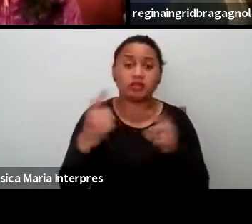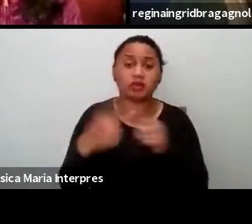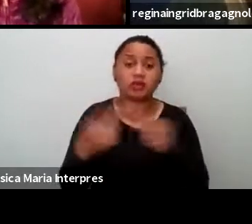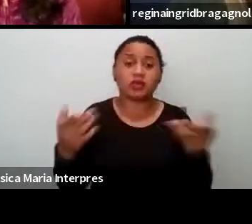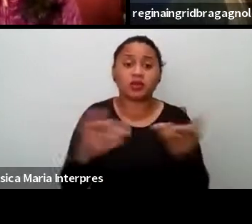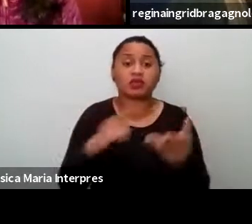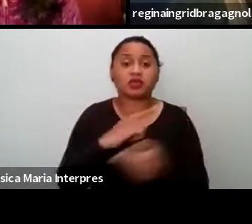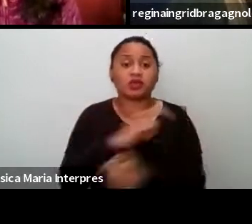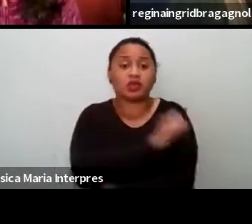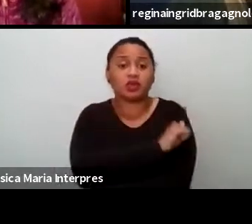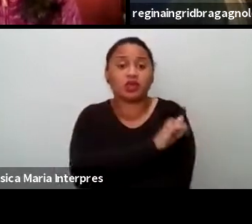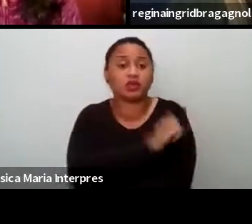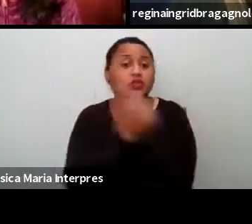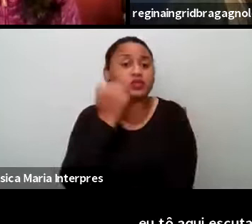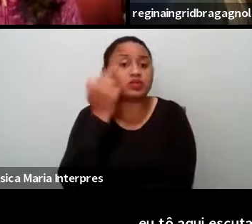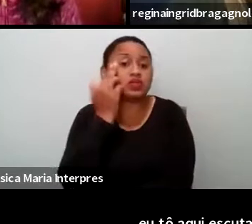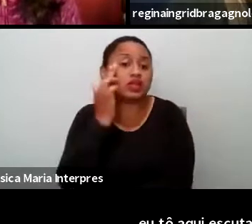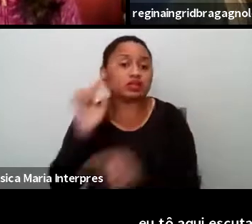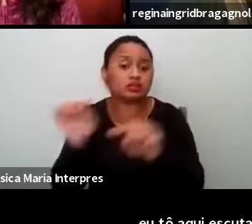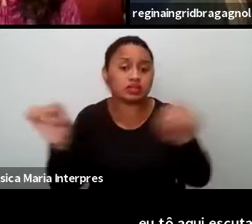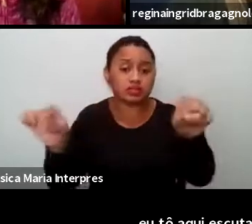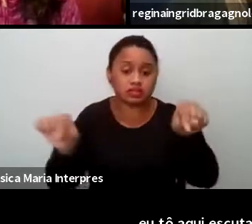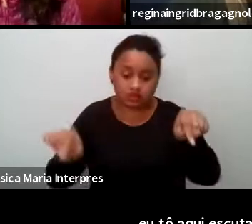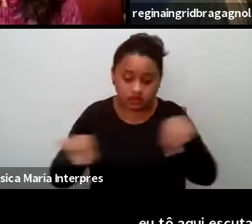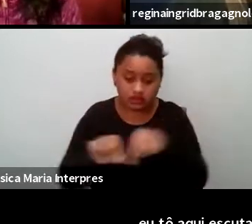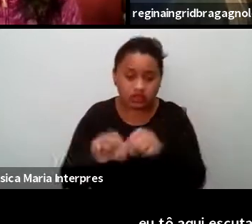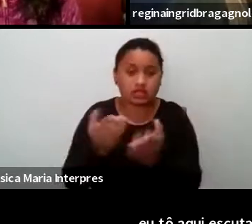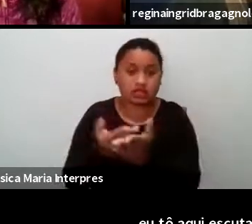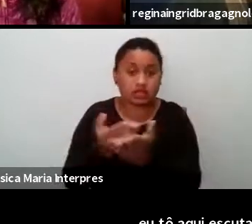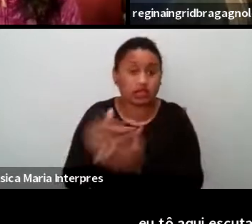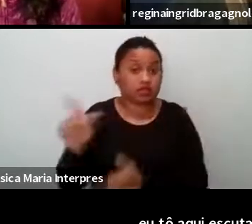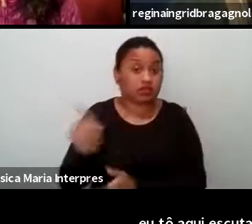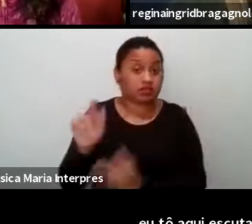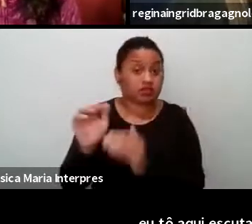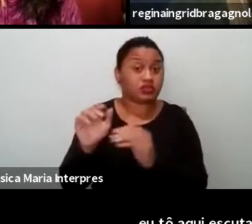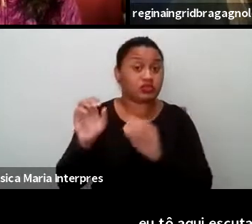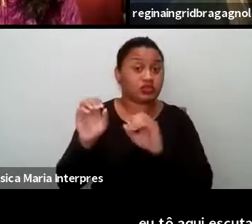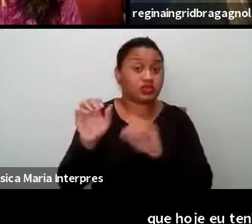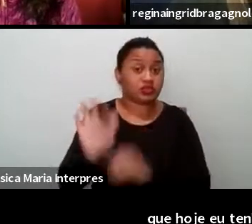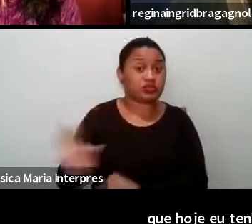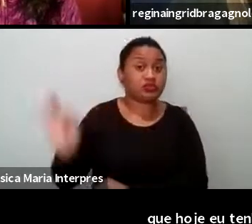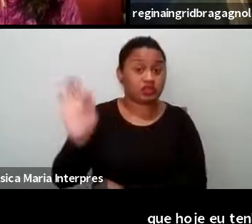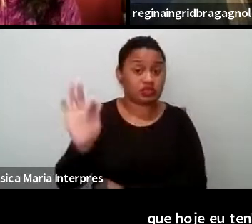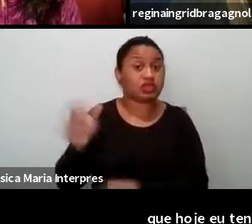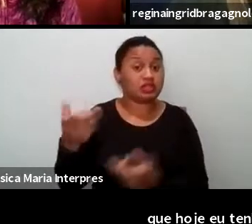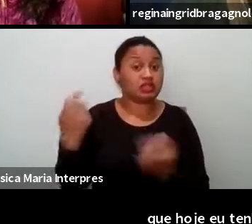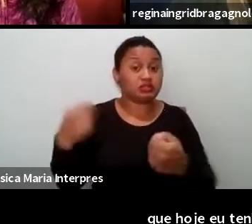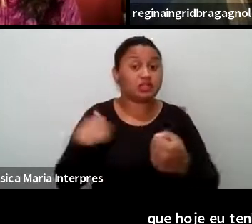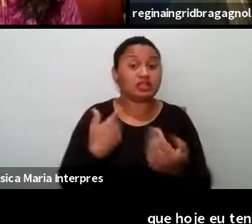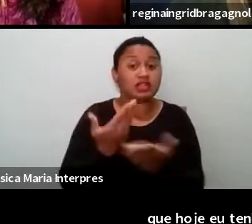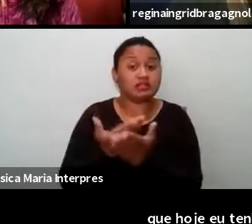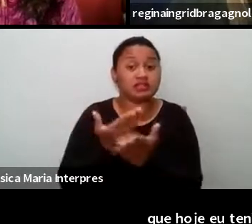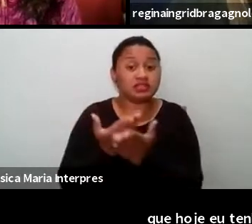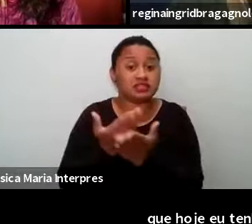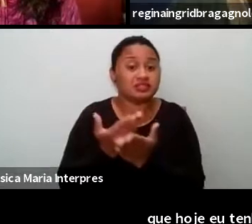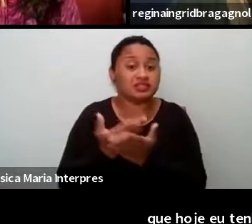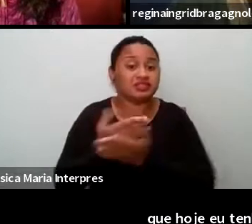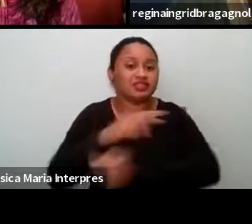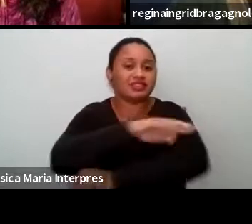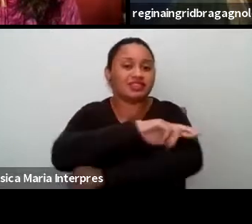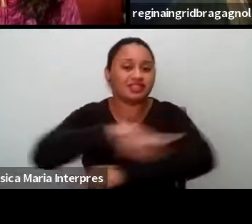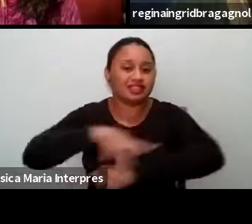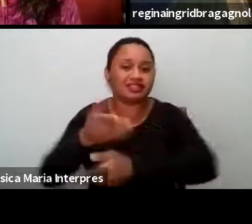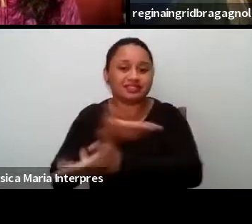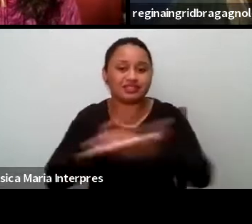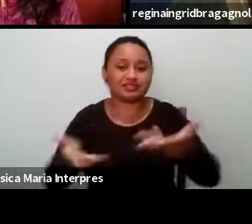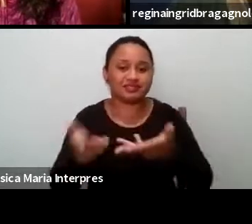negros na sala, né, ela falou, do ensino superior, então ela precisava estudar relações raciais, e no grupo a gente fez o